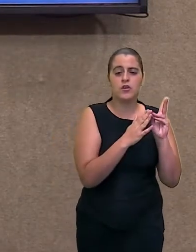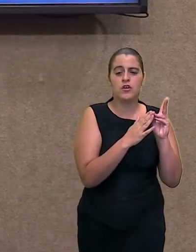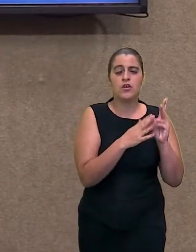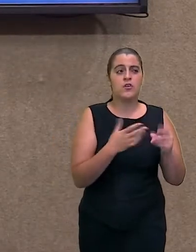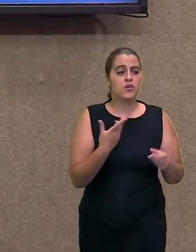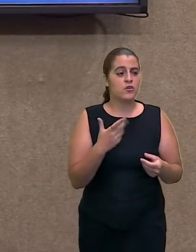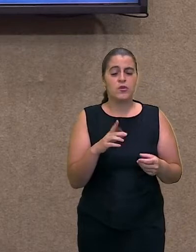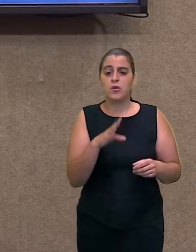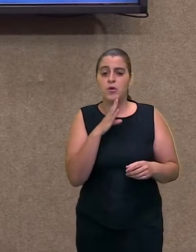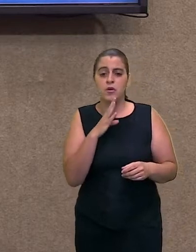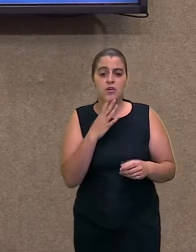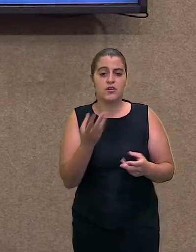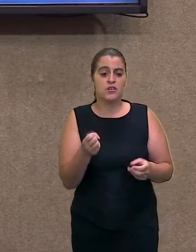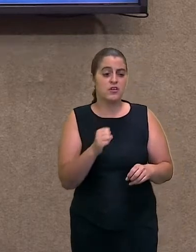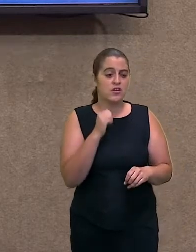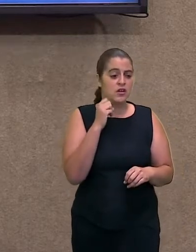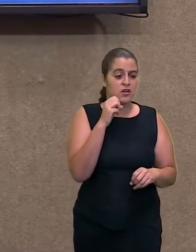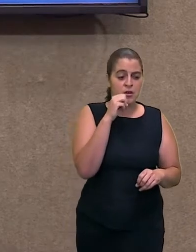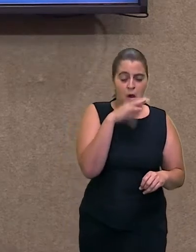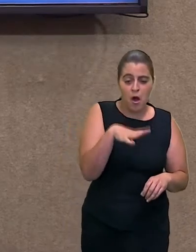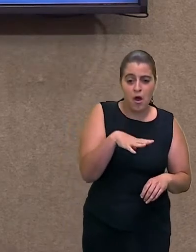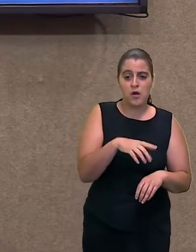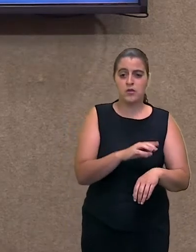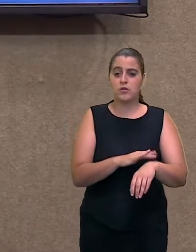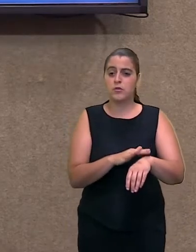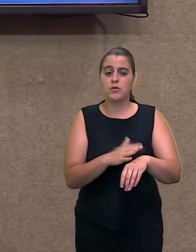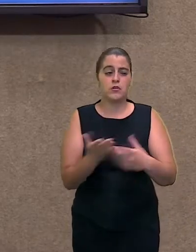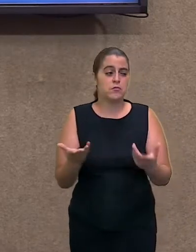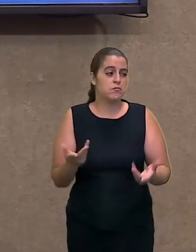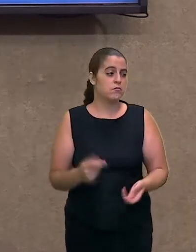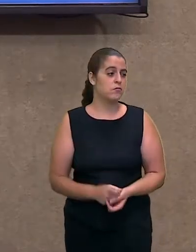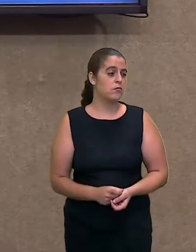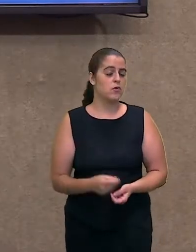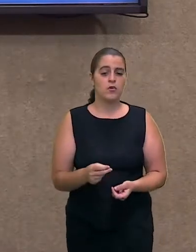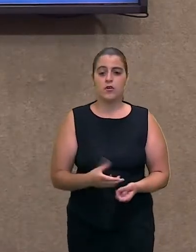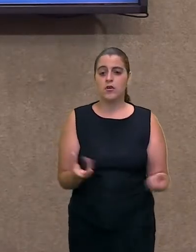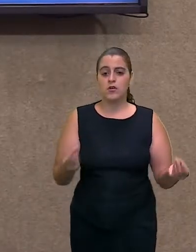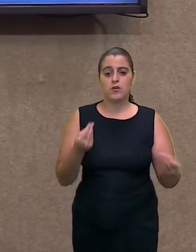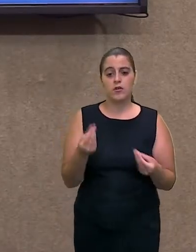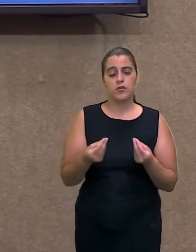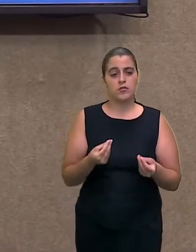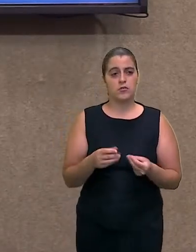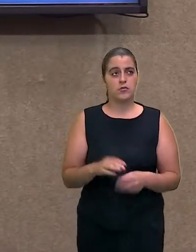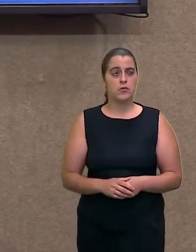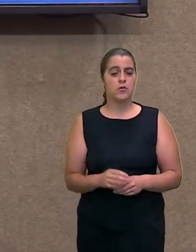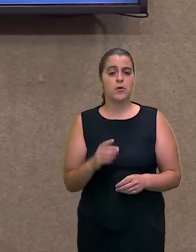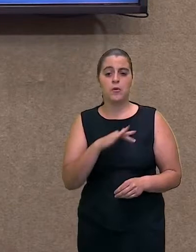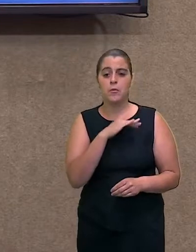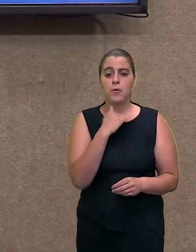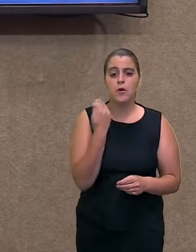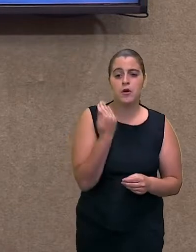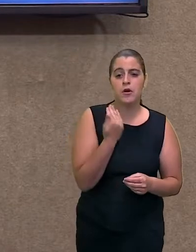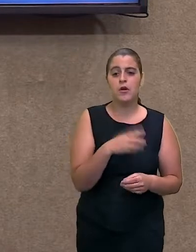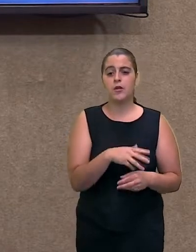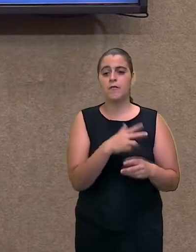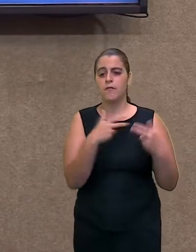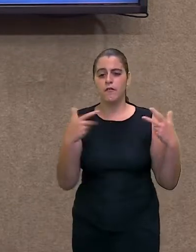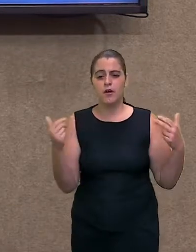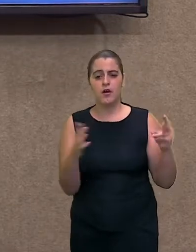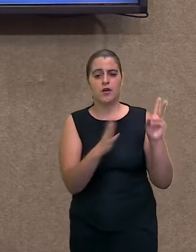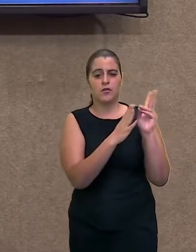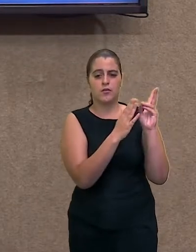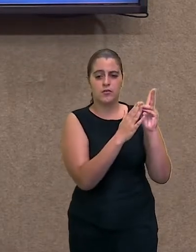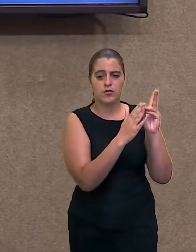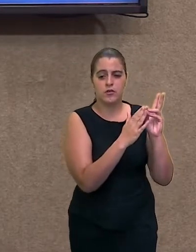sensíveis, eles não estavam acostumados com isso. E isso também ocasionou a morte de muitos deles.